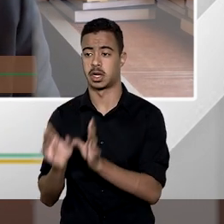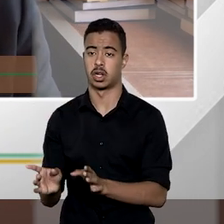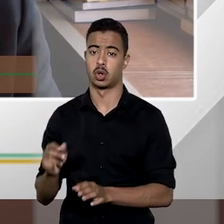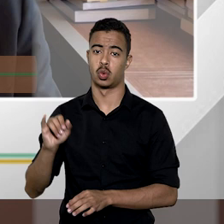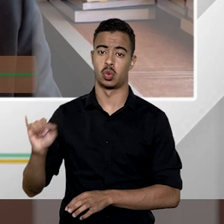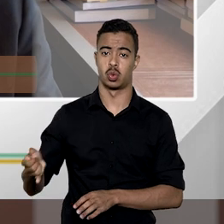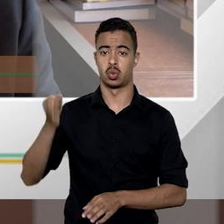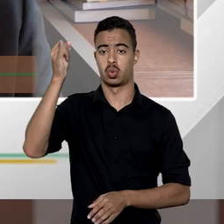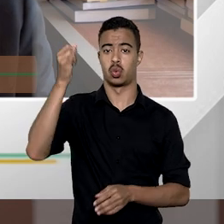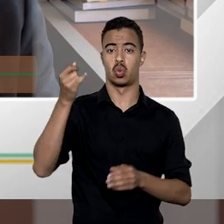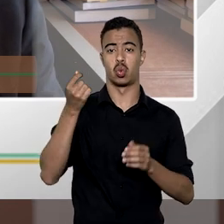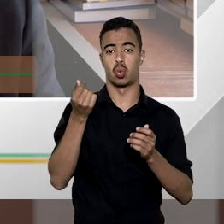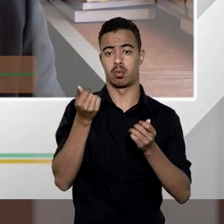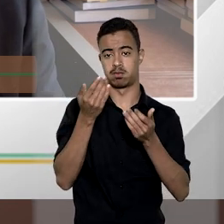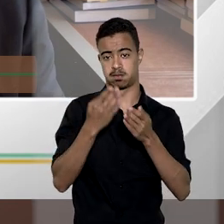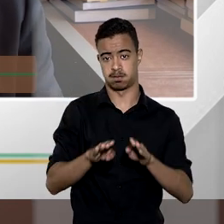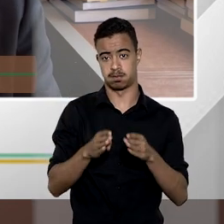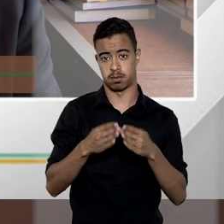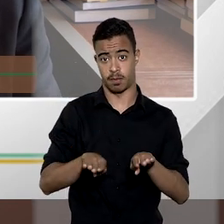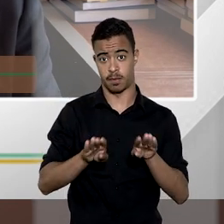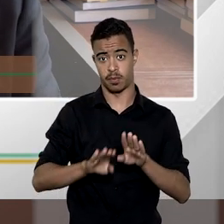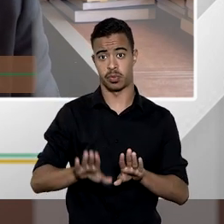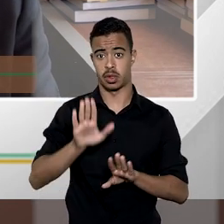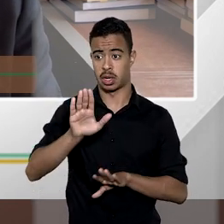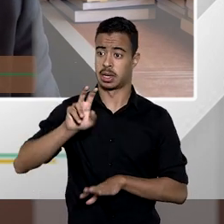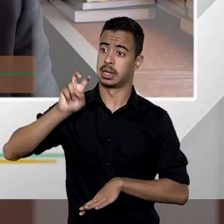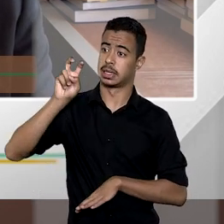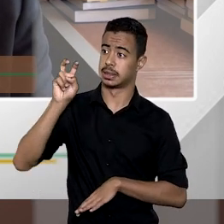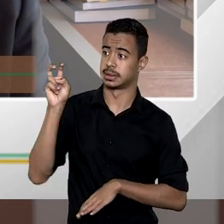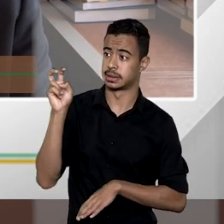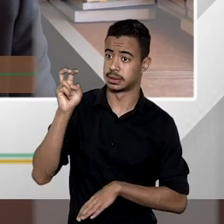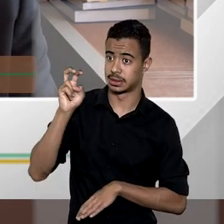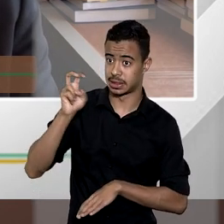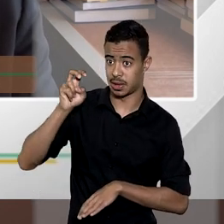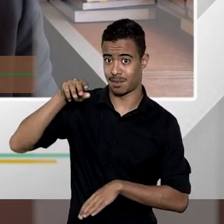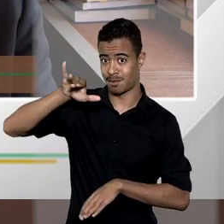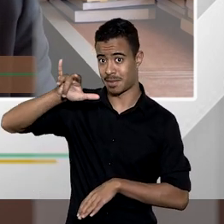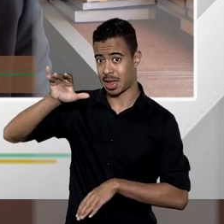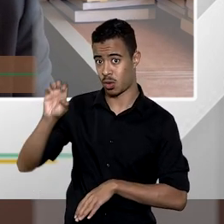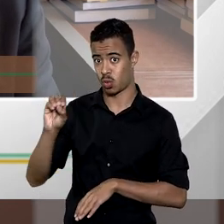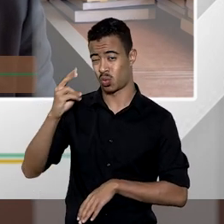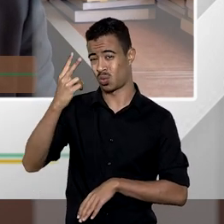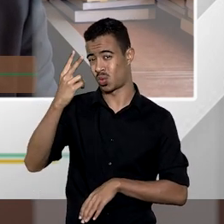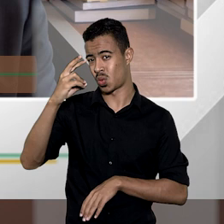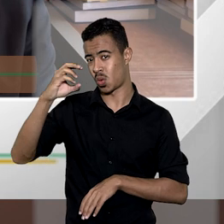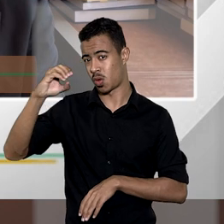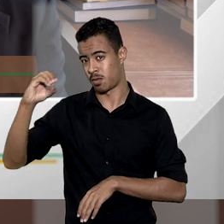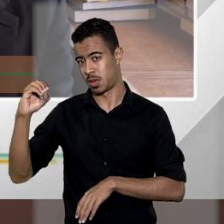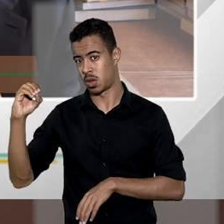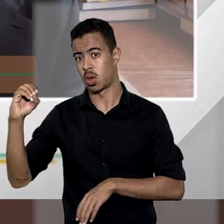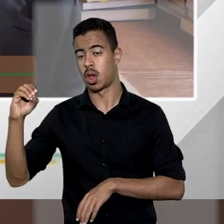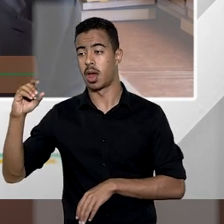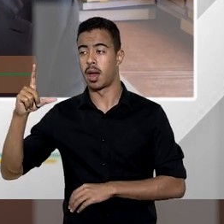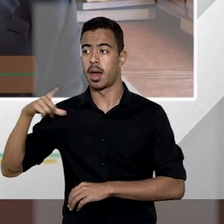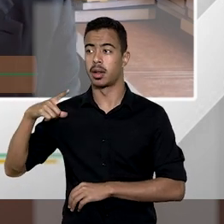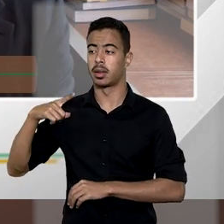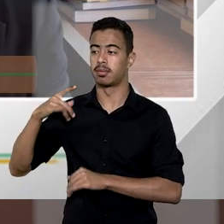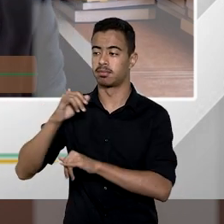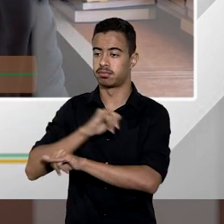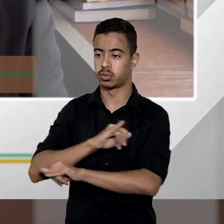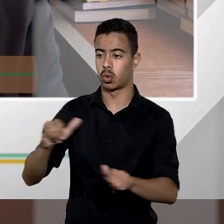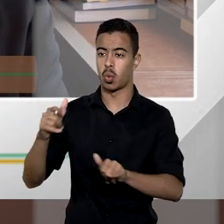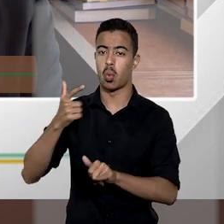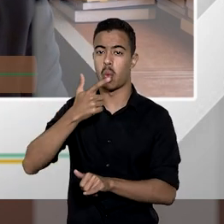incidência de juros compensatórios porém desde 5 de 5 de 2000 que é a data da publicação de uma outra medida